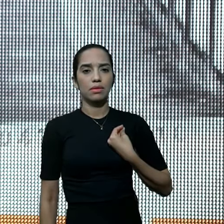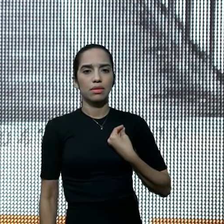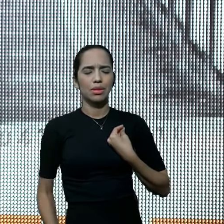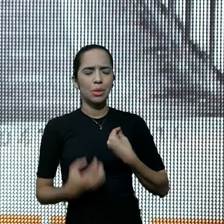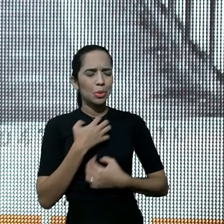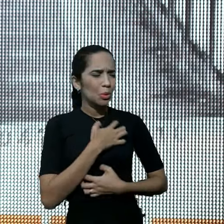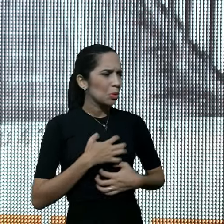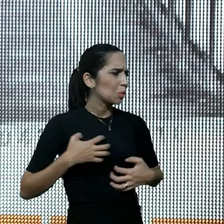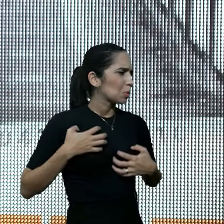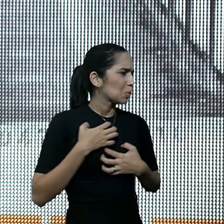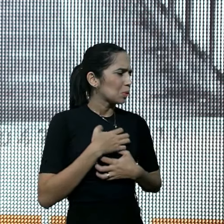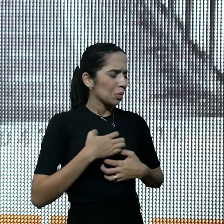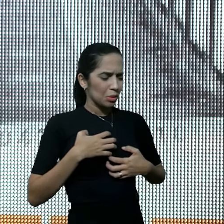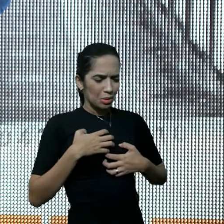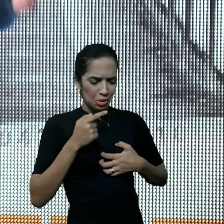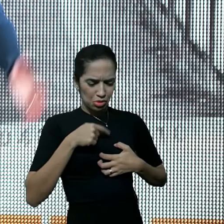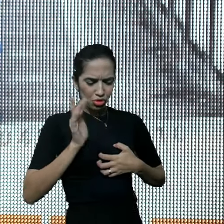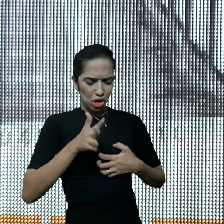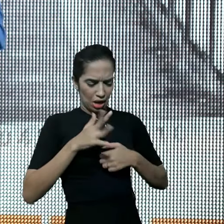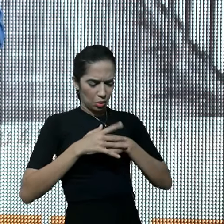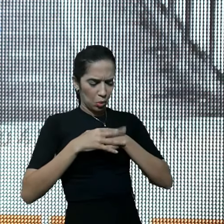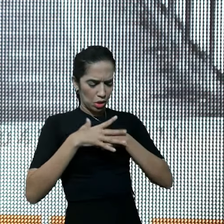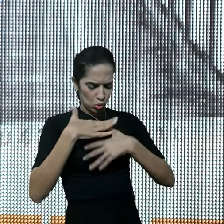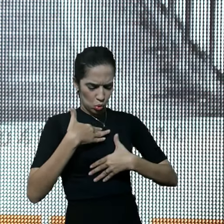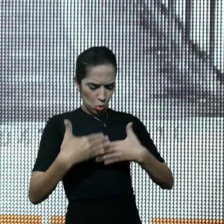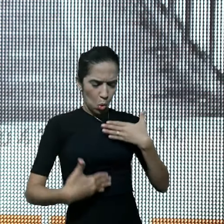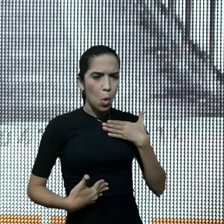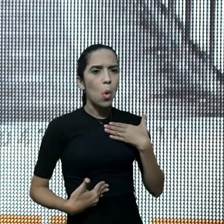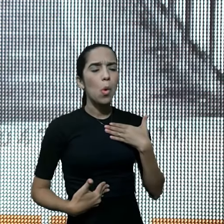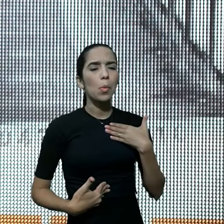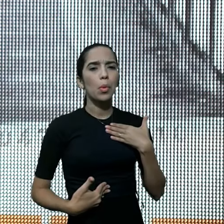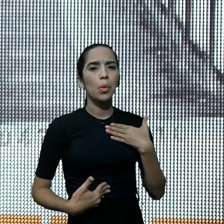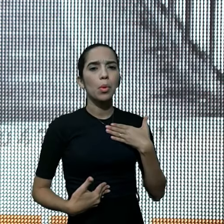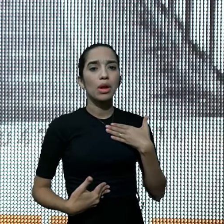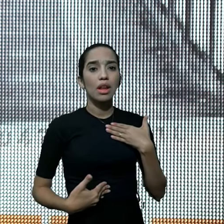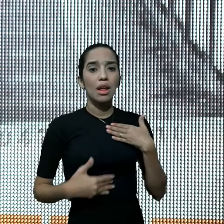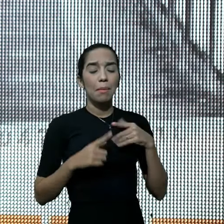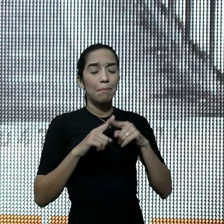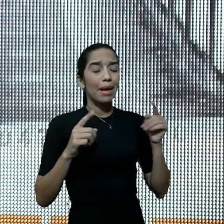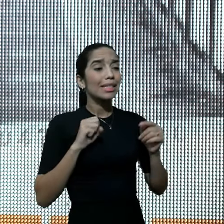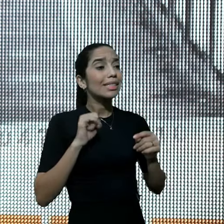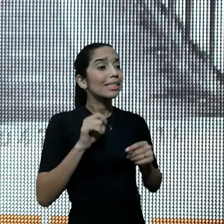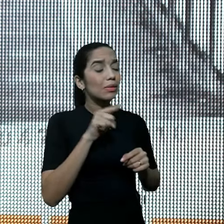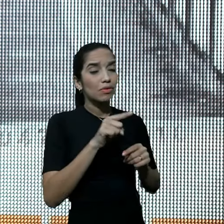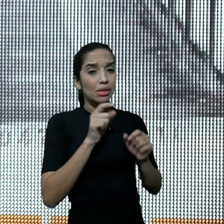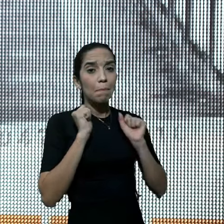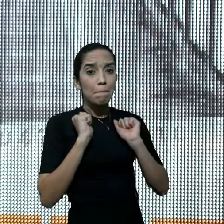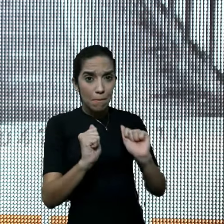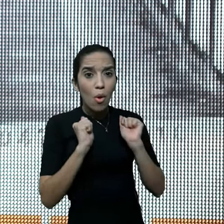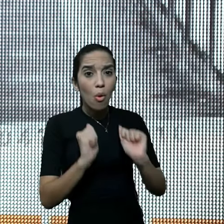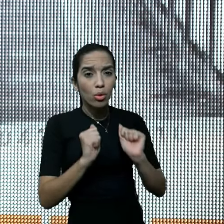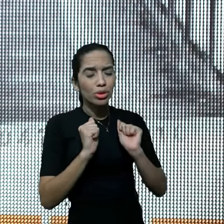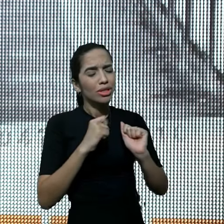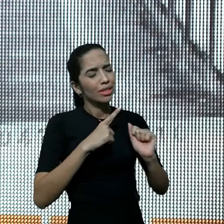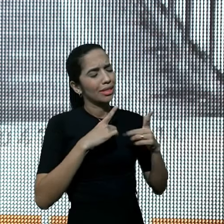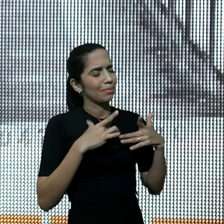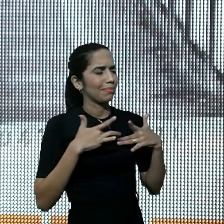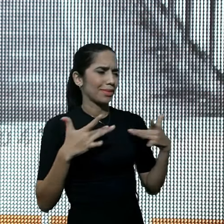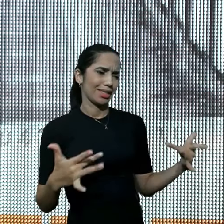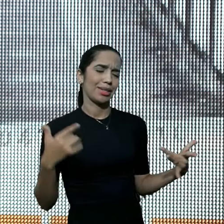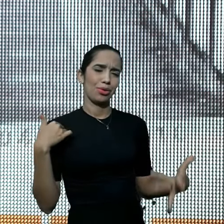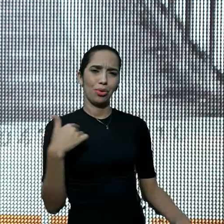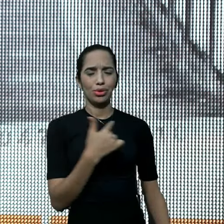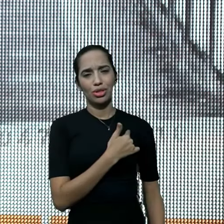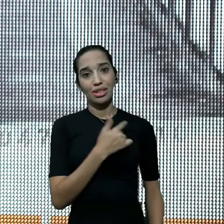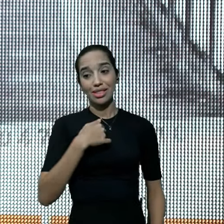eu não sei, se o Senhor é capaz, de mudar a minha história, mas se o Senhor puder, se o Senhor quiser, tenha misericórdia de